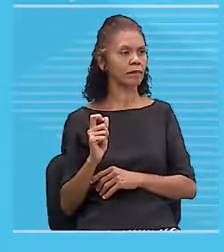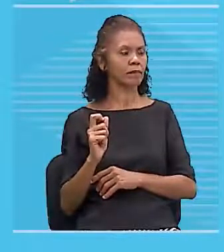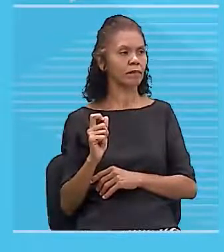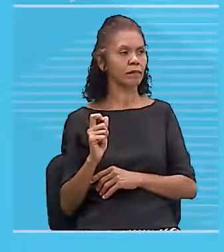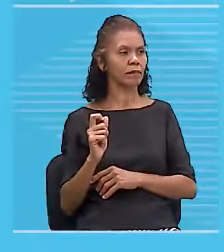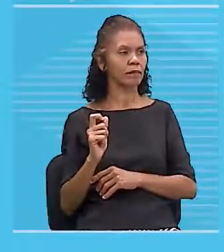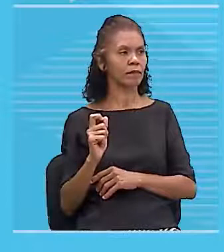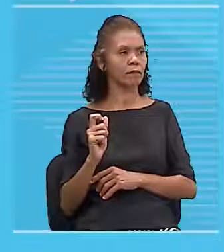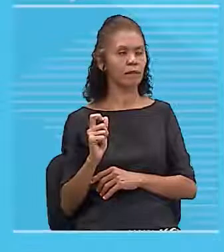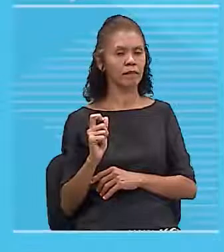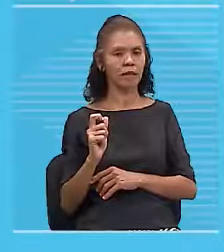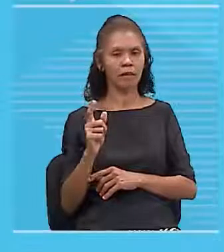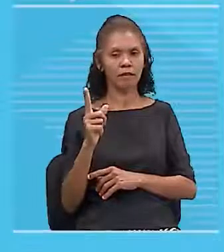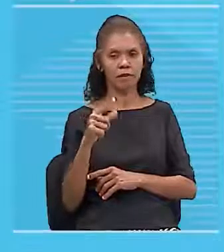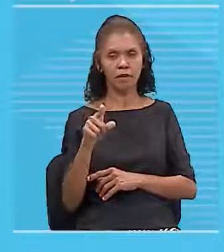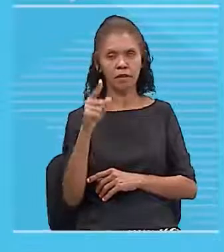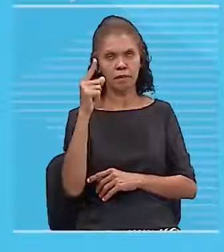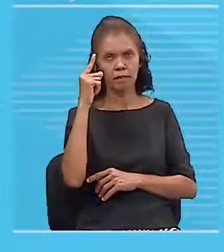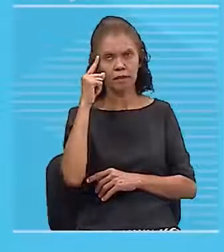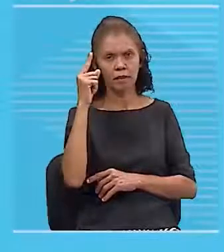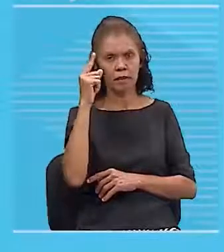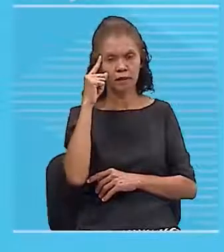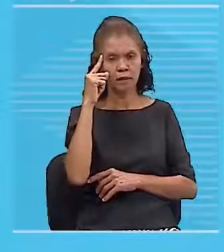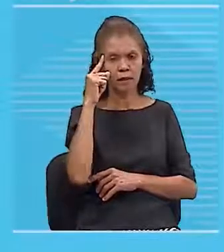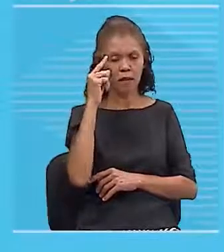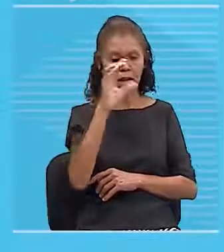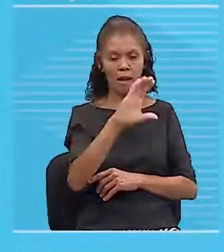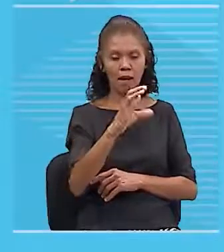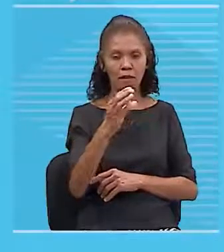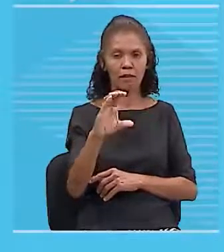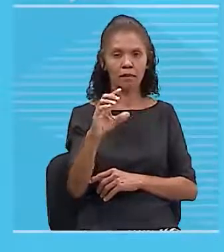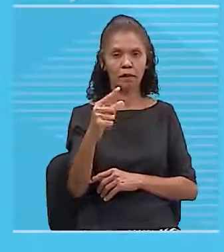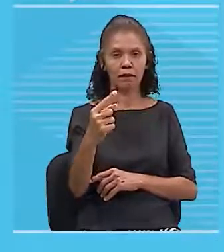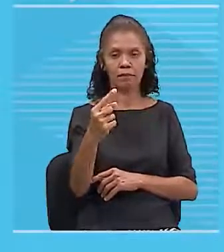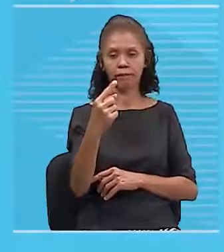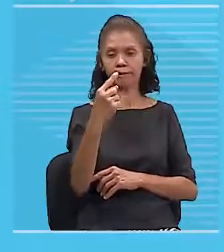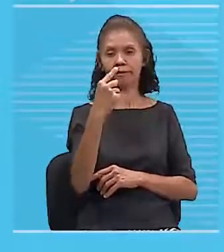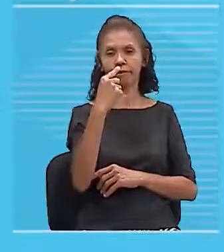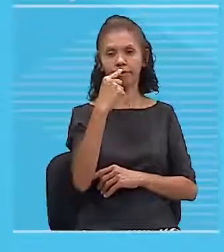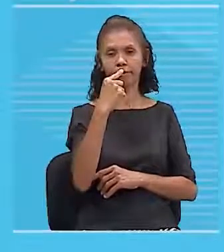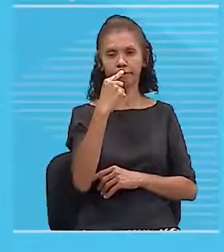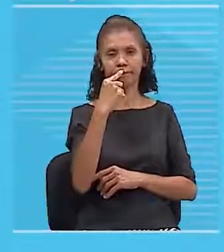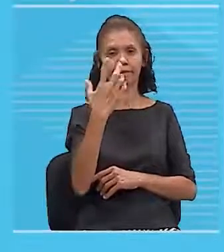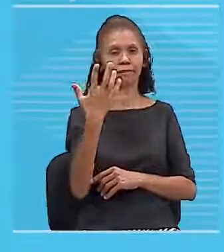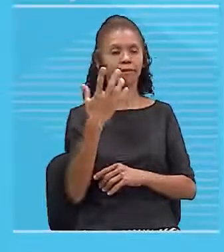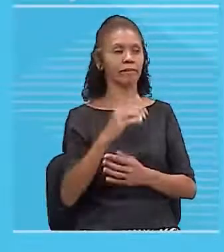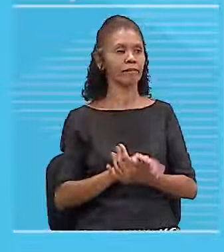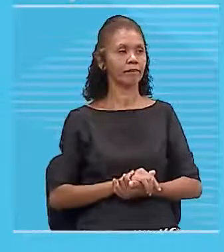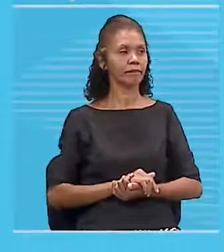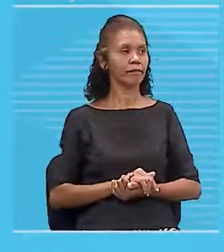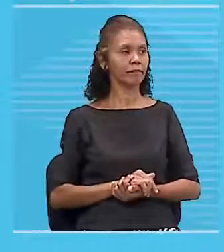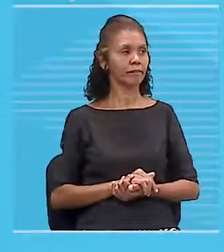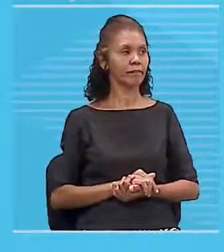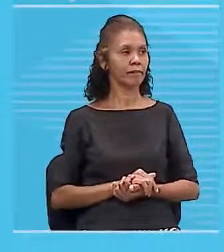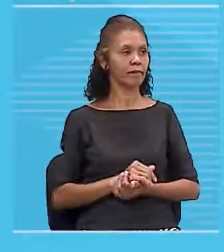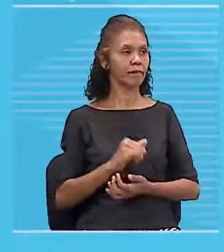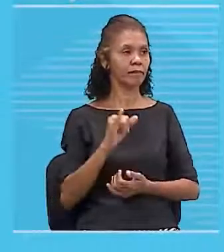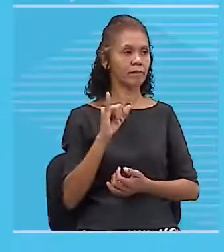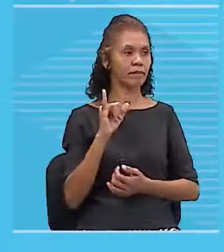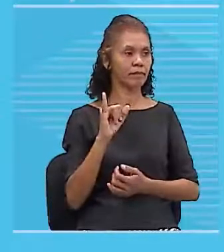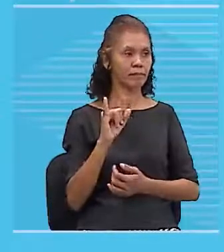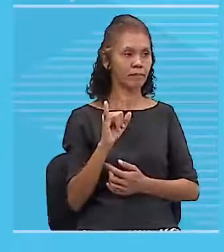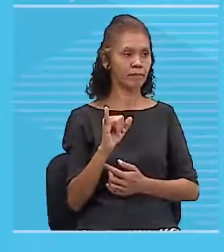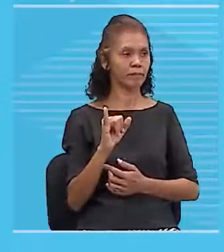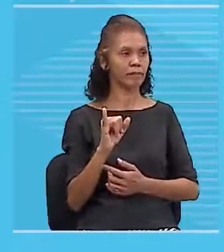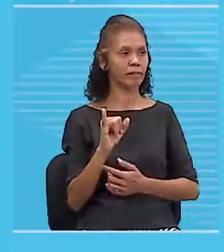rosto. Eu quero que você imagine a corrente indo até você, tá? Se a corrente